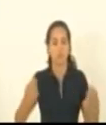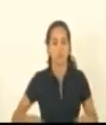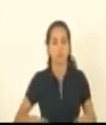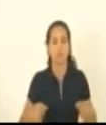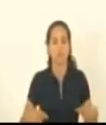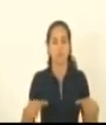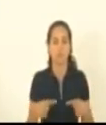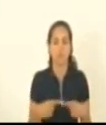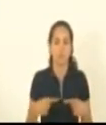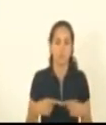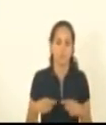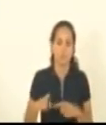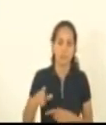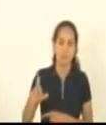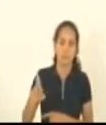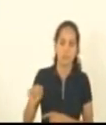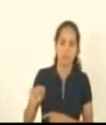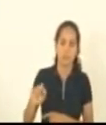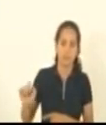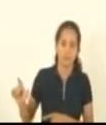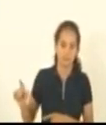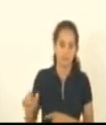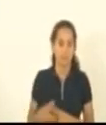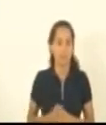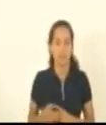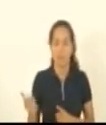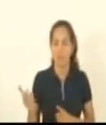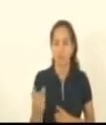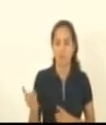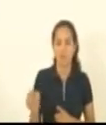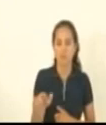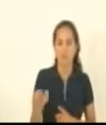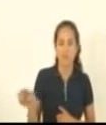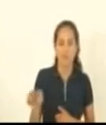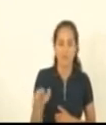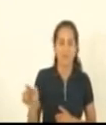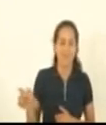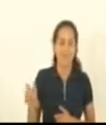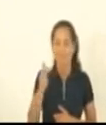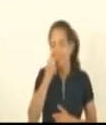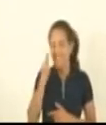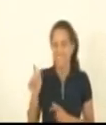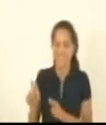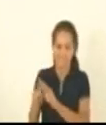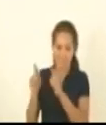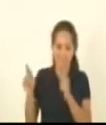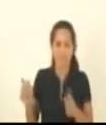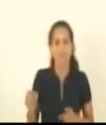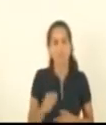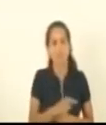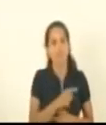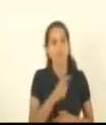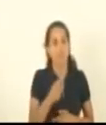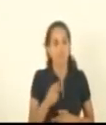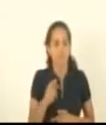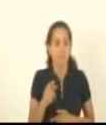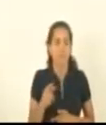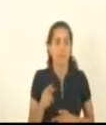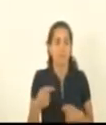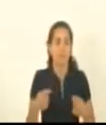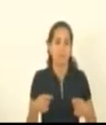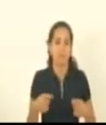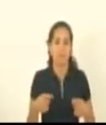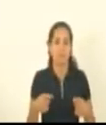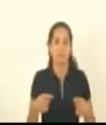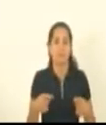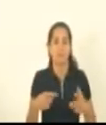não é é só a irmã sem as mesas exato que é um projeto viável economicamente para as pessoas menos favorecidas obrigado